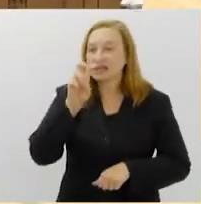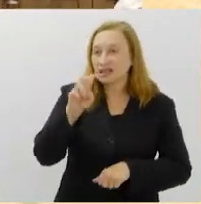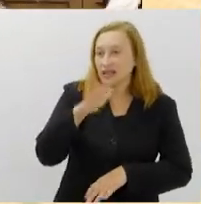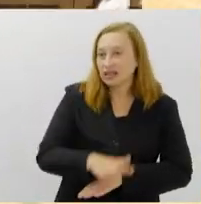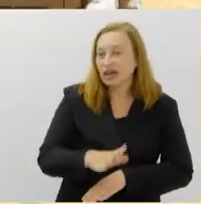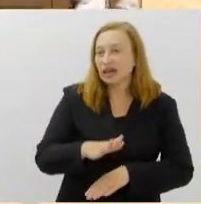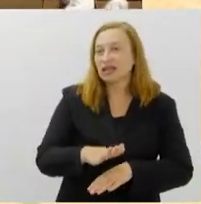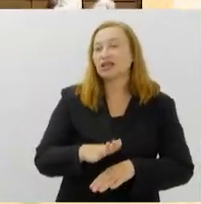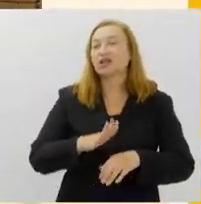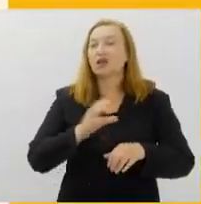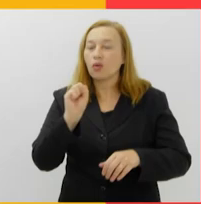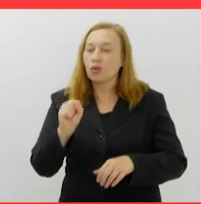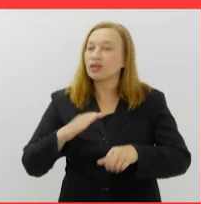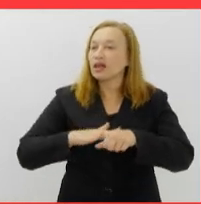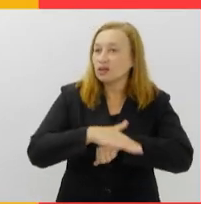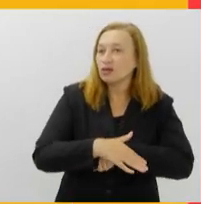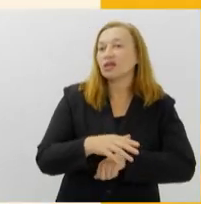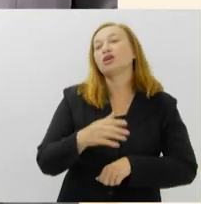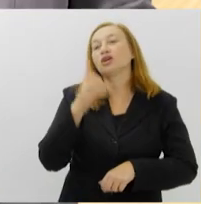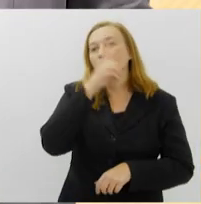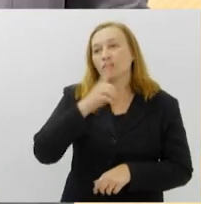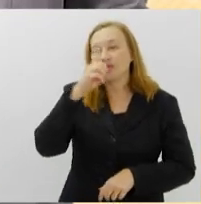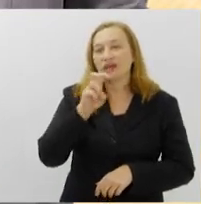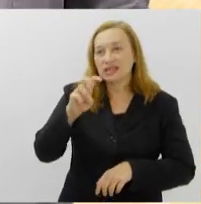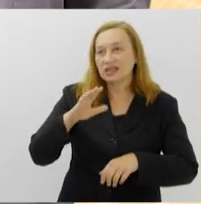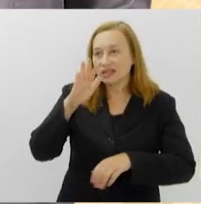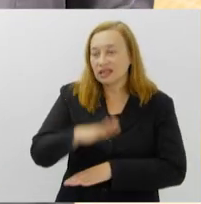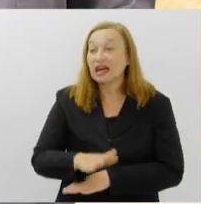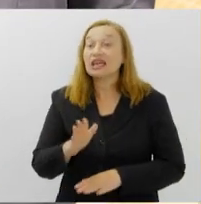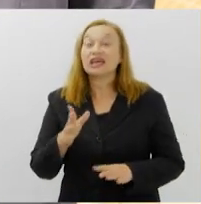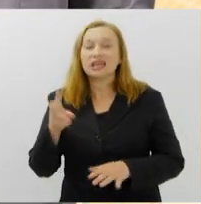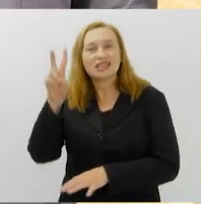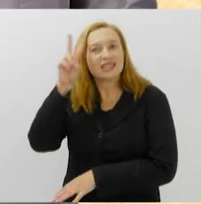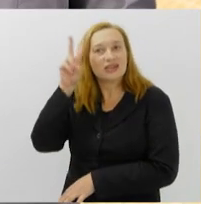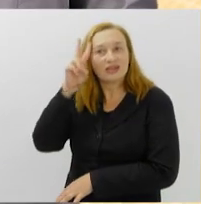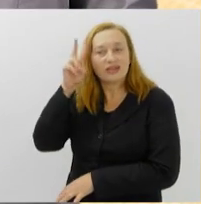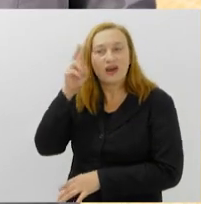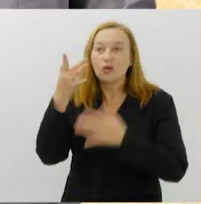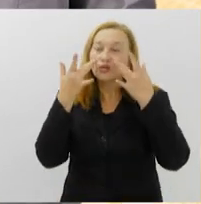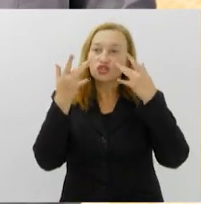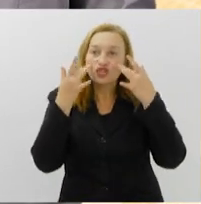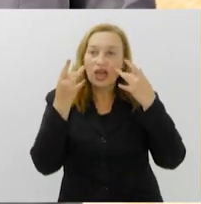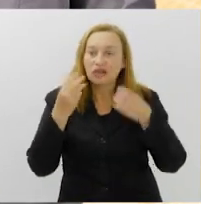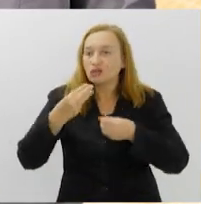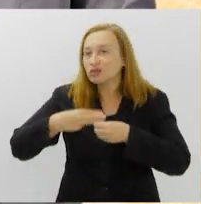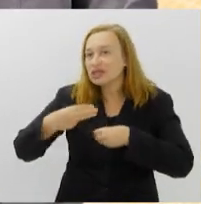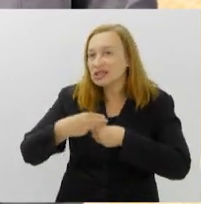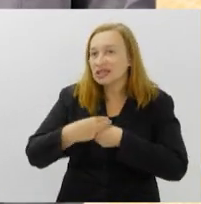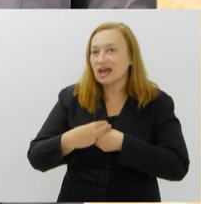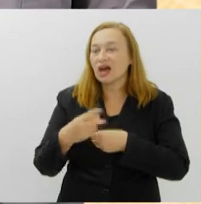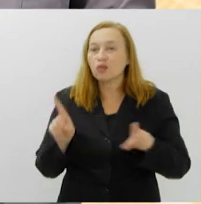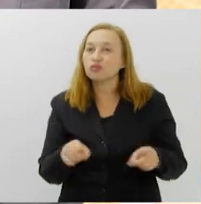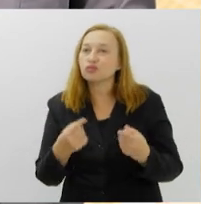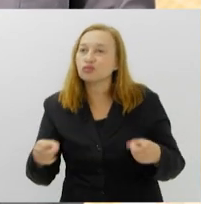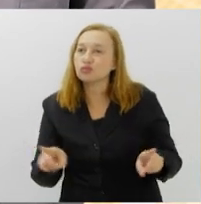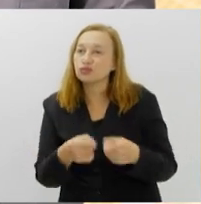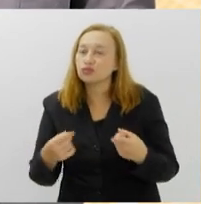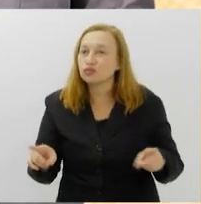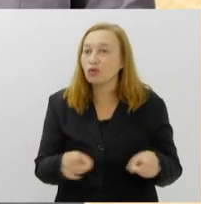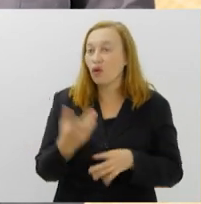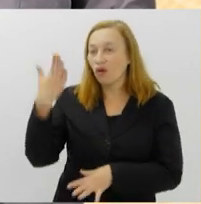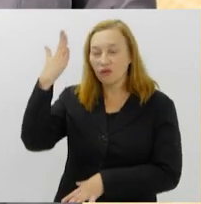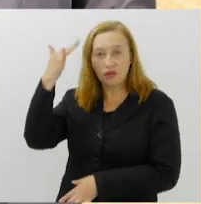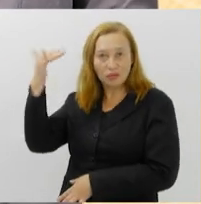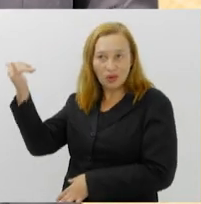nos domingos, às cinco da tarde. E nesta segunda-feira, o Teatro Municipal recebe os músicos da Wiener Musik Varaim